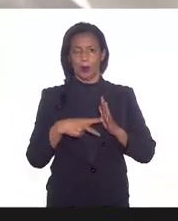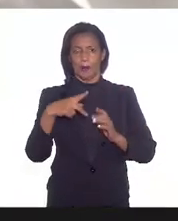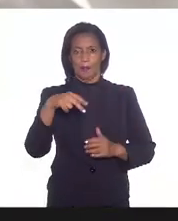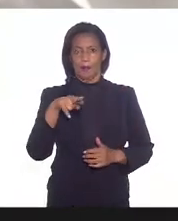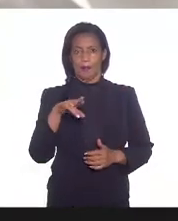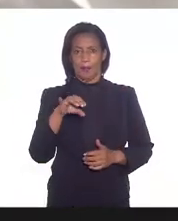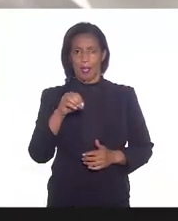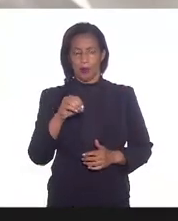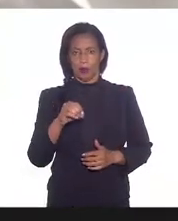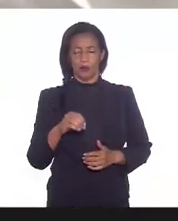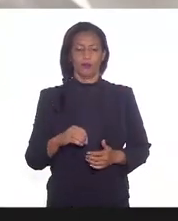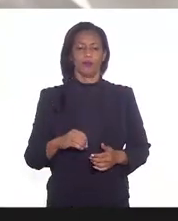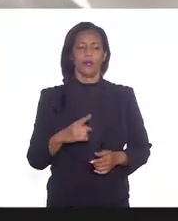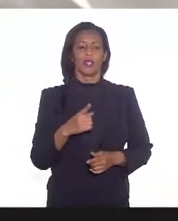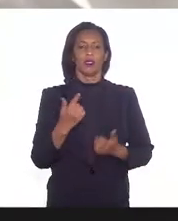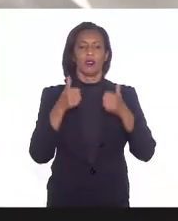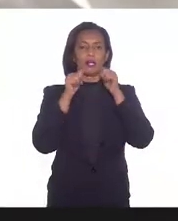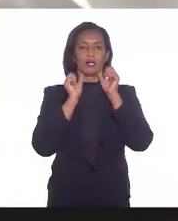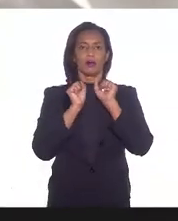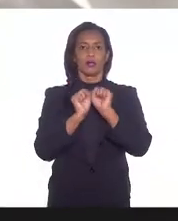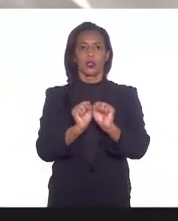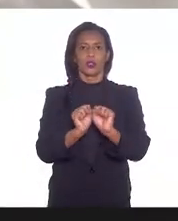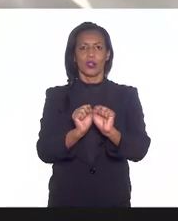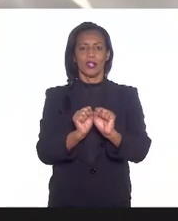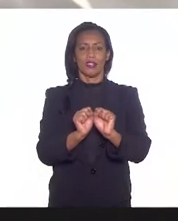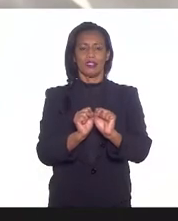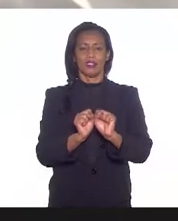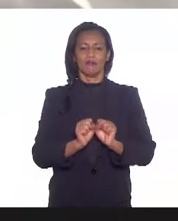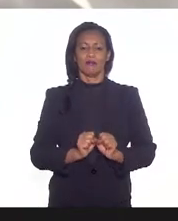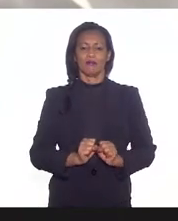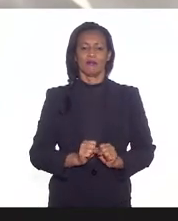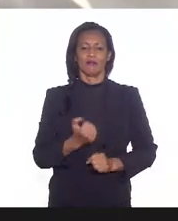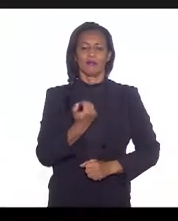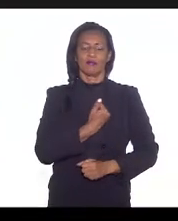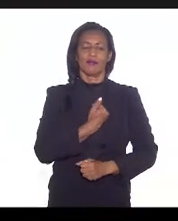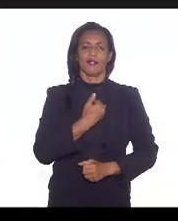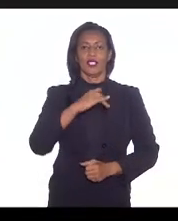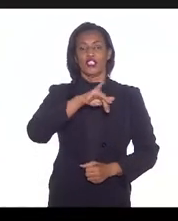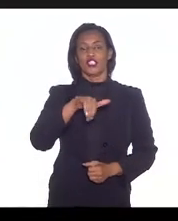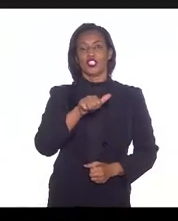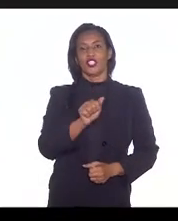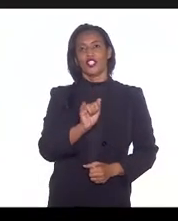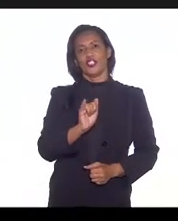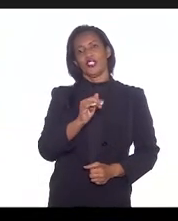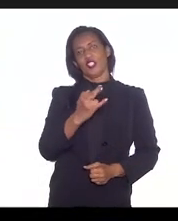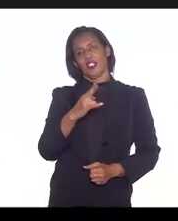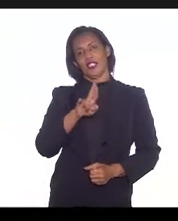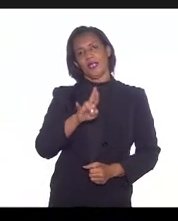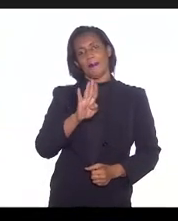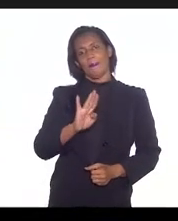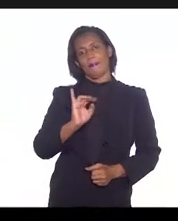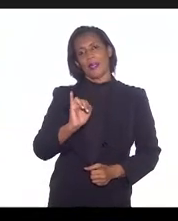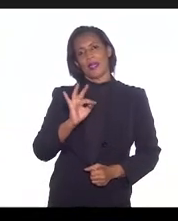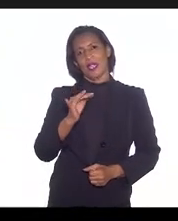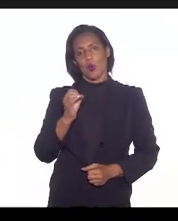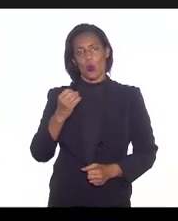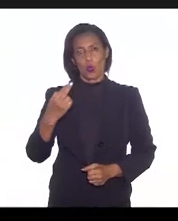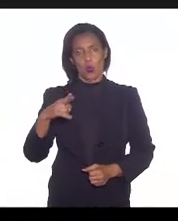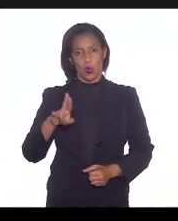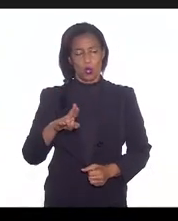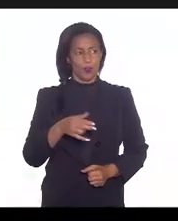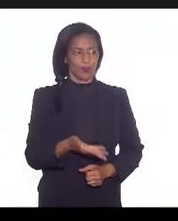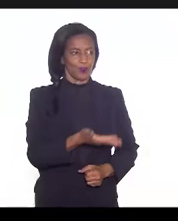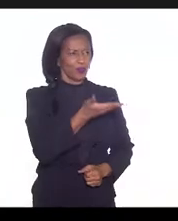Fluminense e também da assessoria do nosso queridíssimo deputado Jair Bettencourt doutor a Jordana doutor